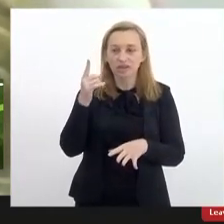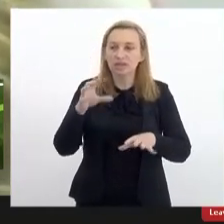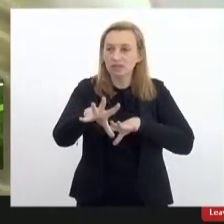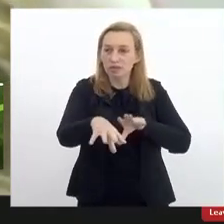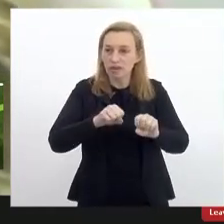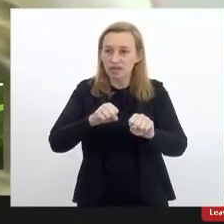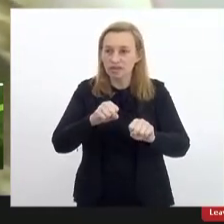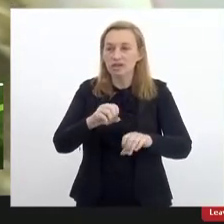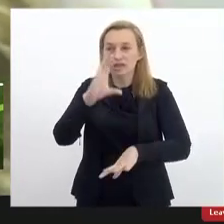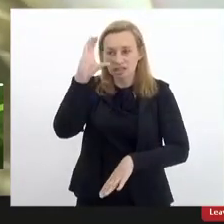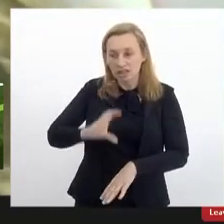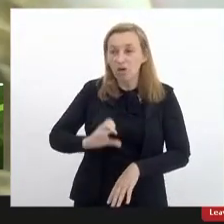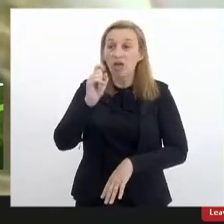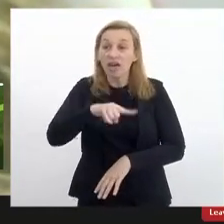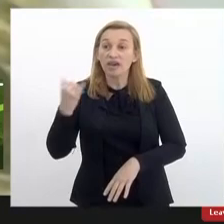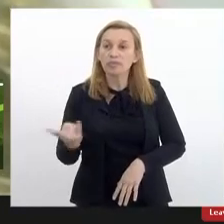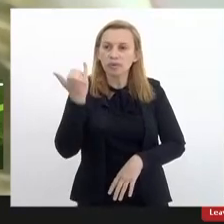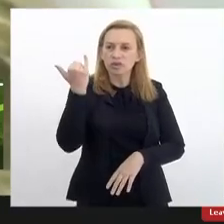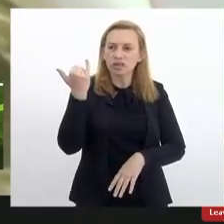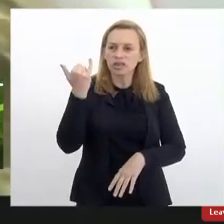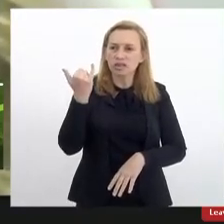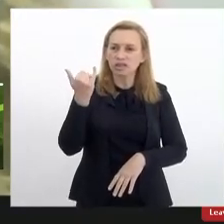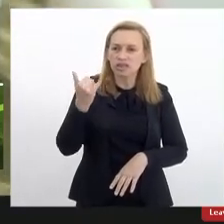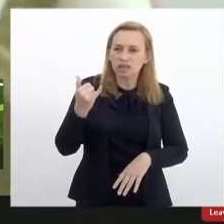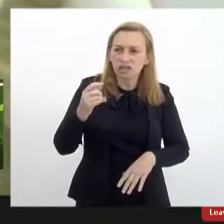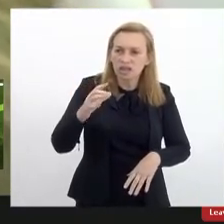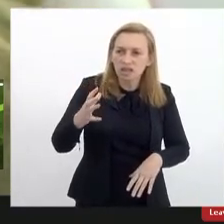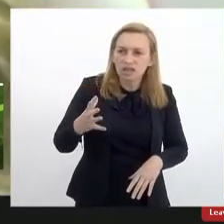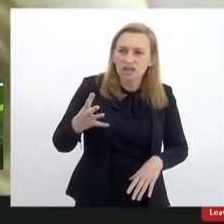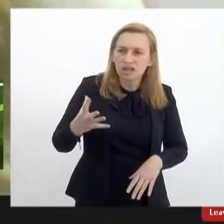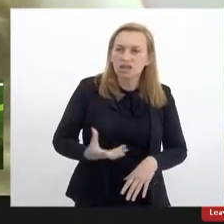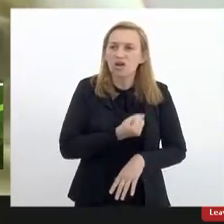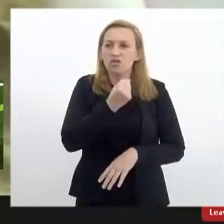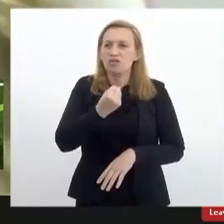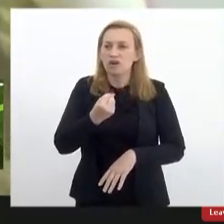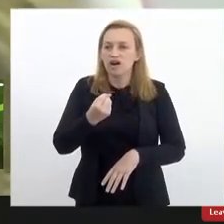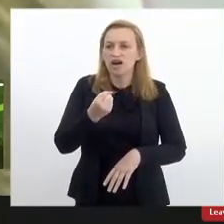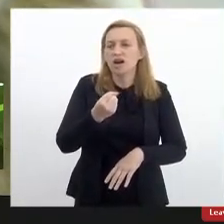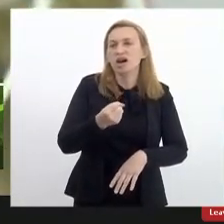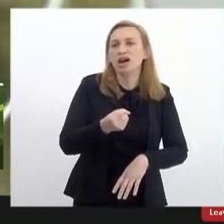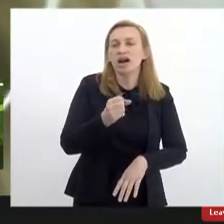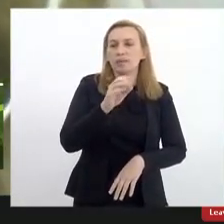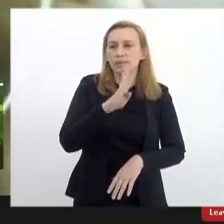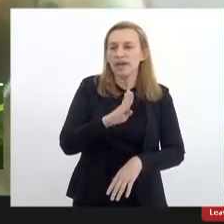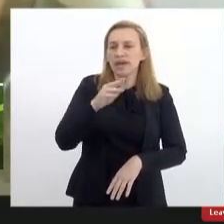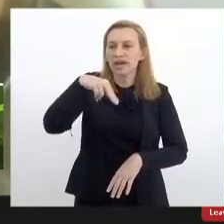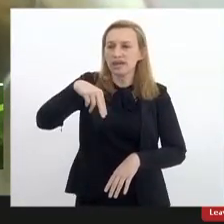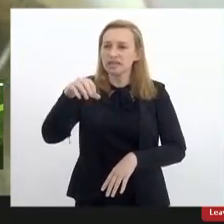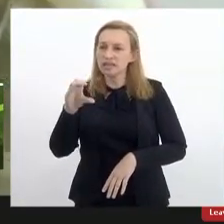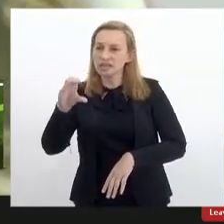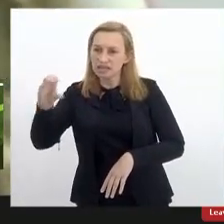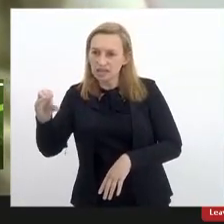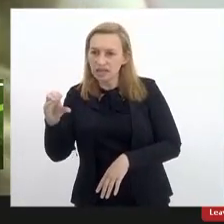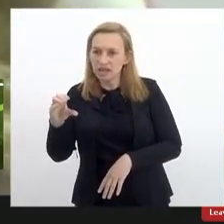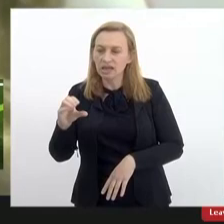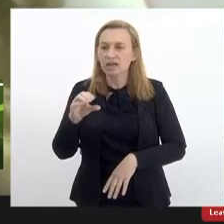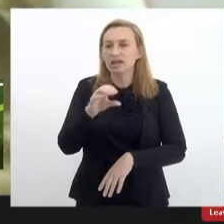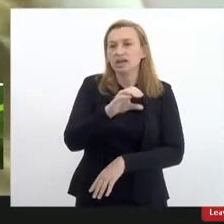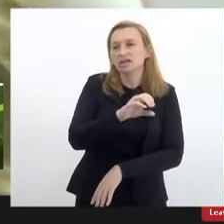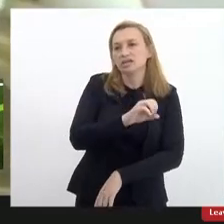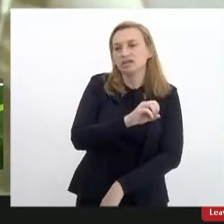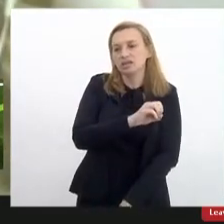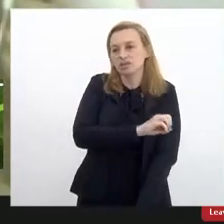cidadã é importante é importante é resgatar que na educação infantil a BNCC a discussão sobre a BNCC ela